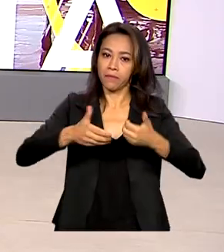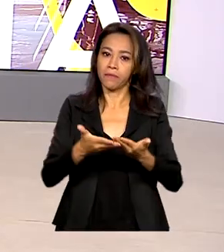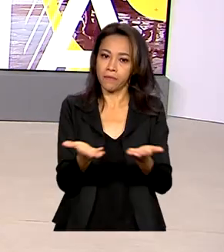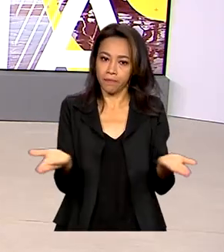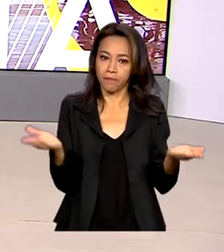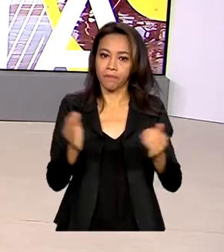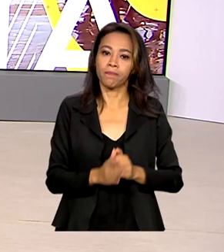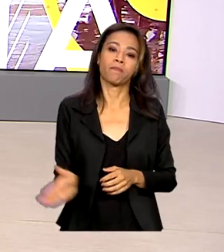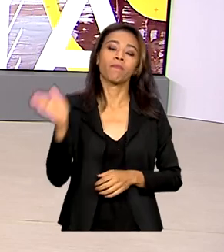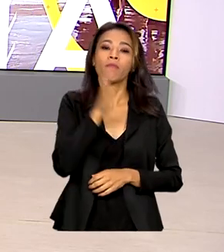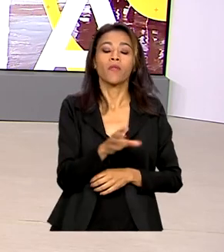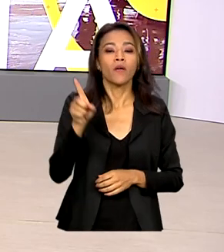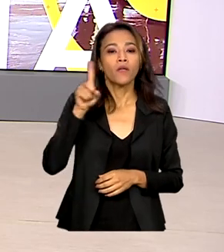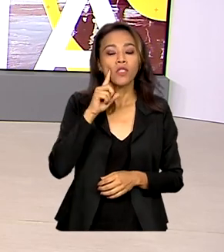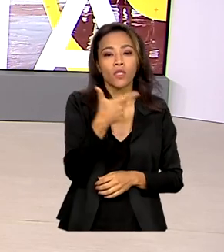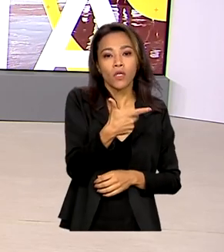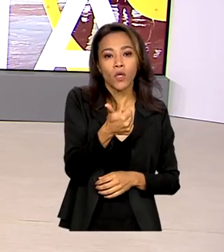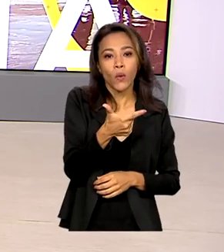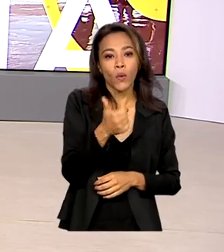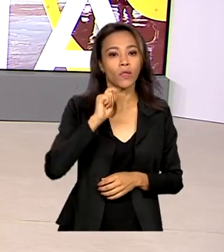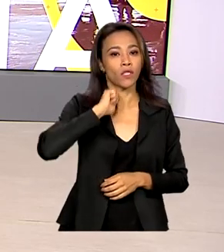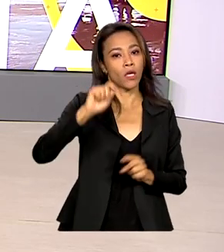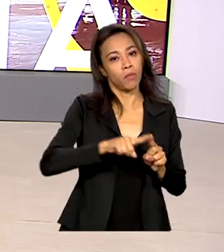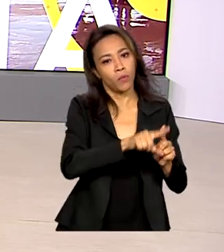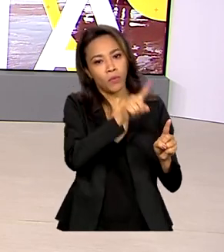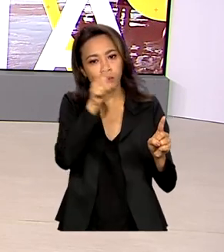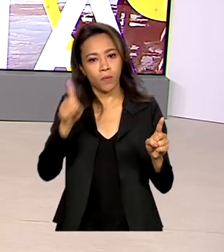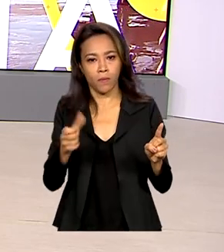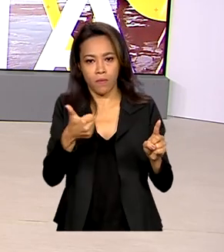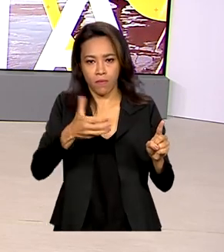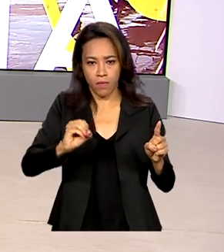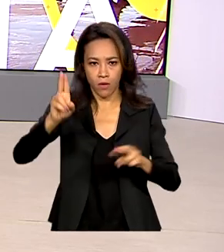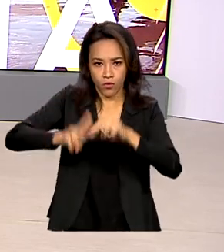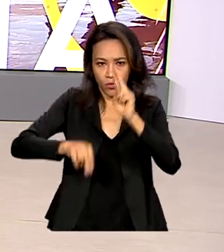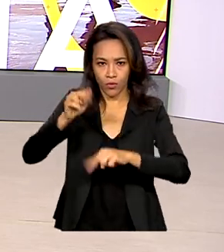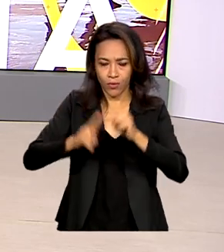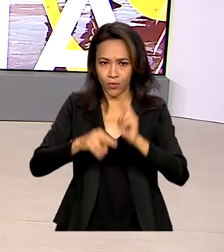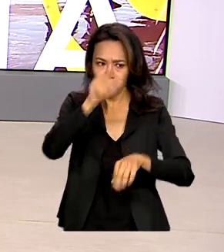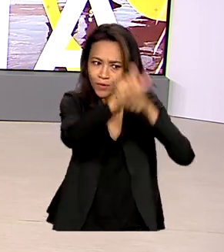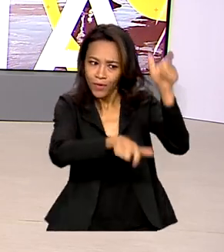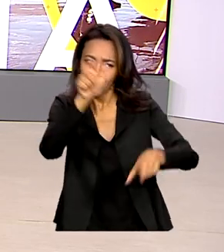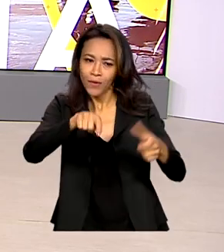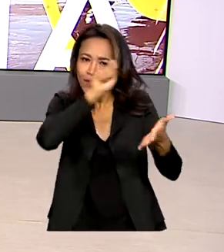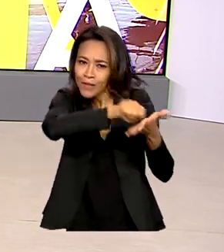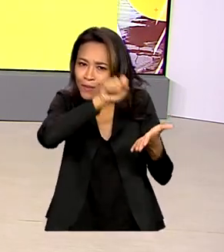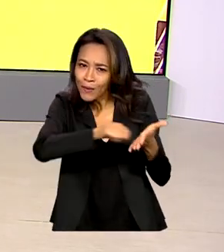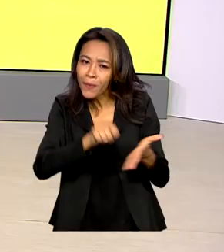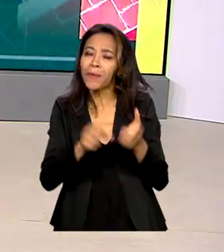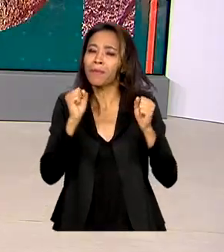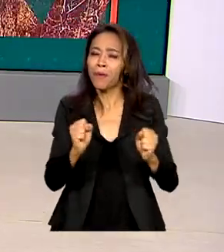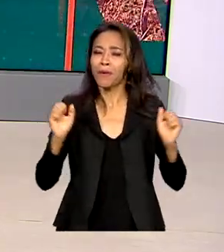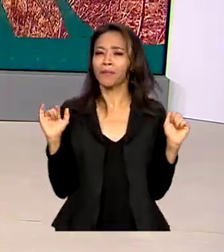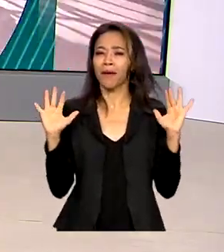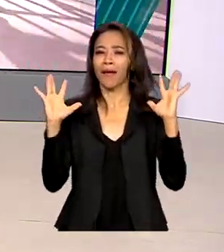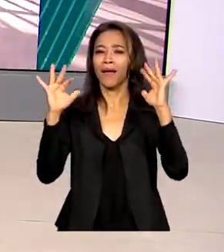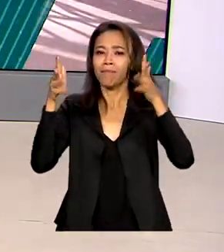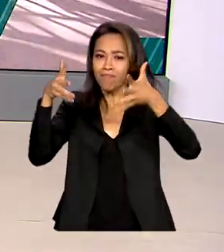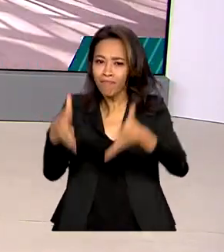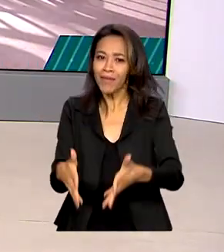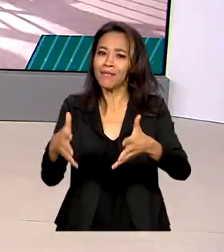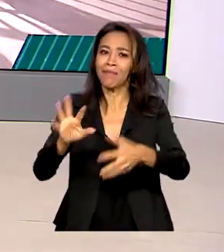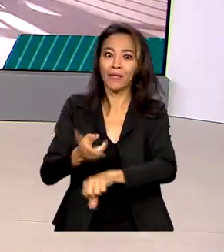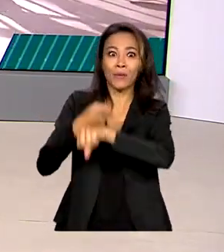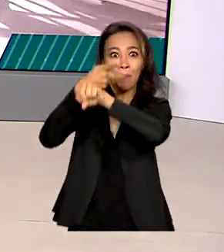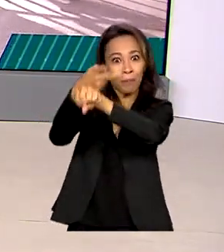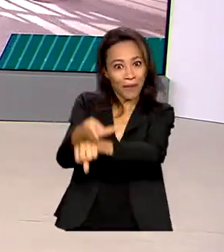A partir do dia 12 de abril até 10 de junho, escritoras de todo o país poderão participar da primeira edição do Prêmio